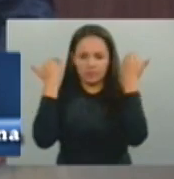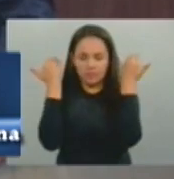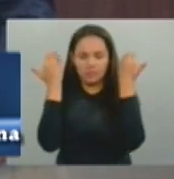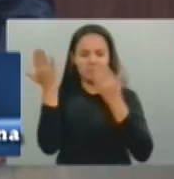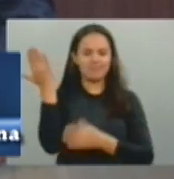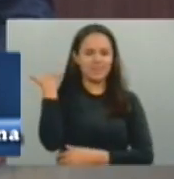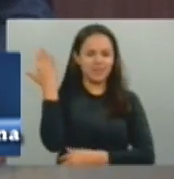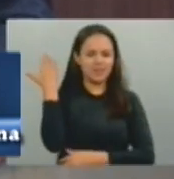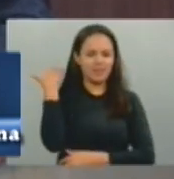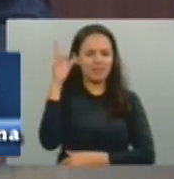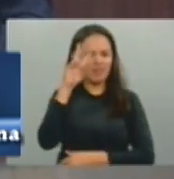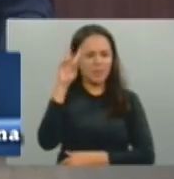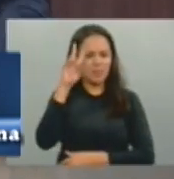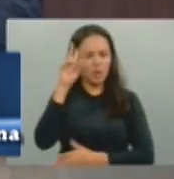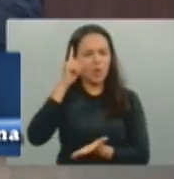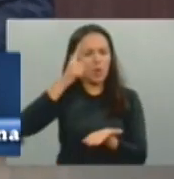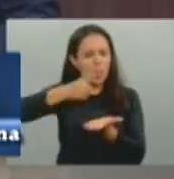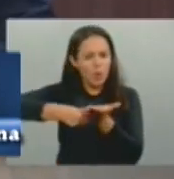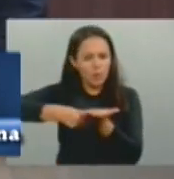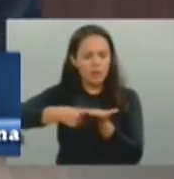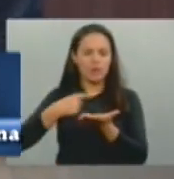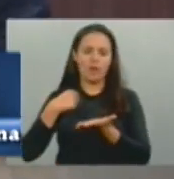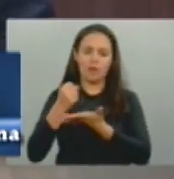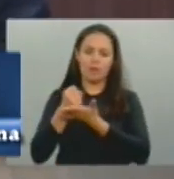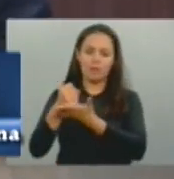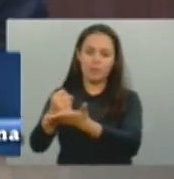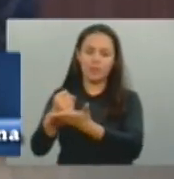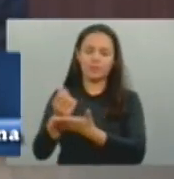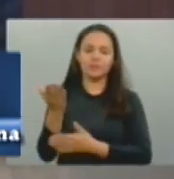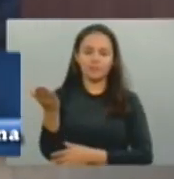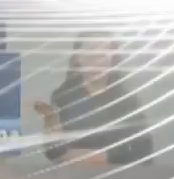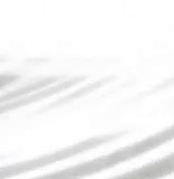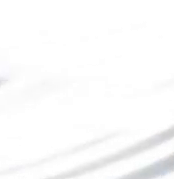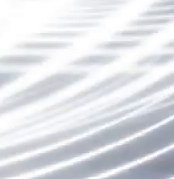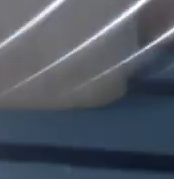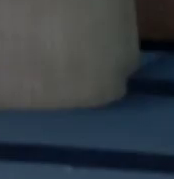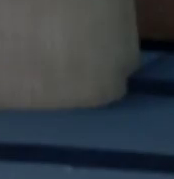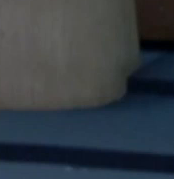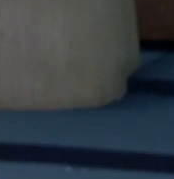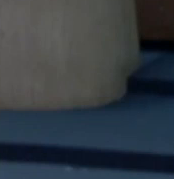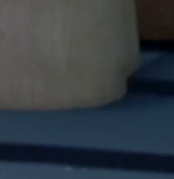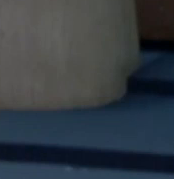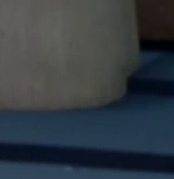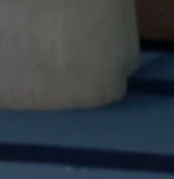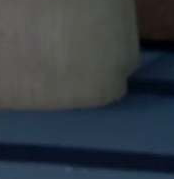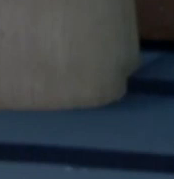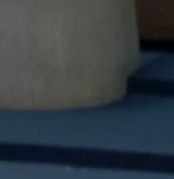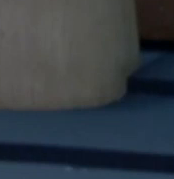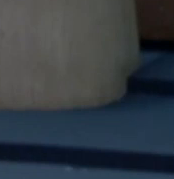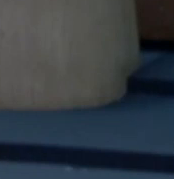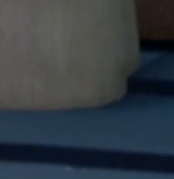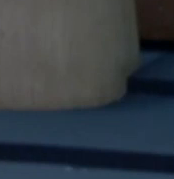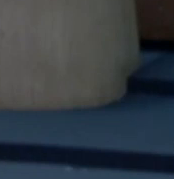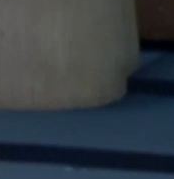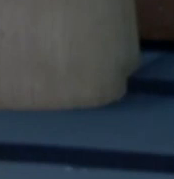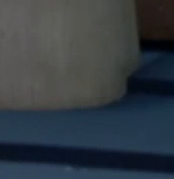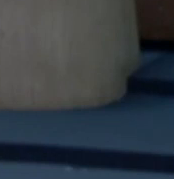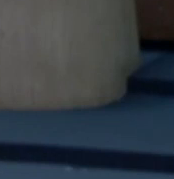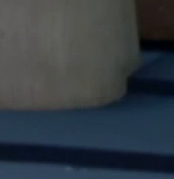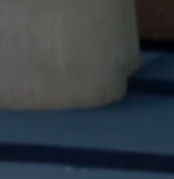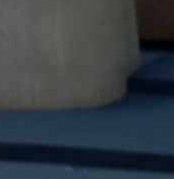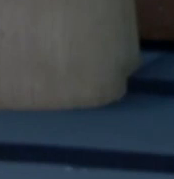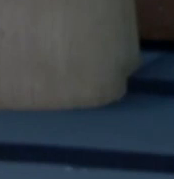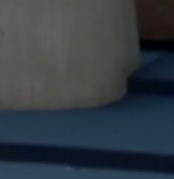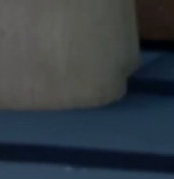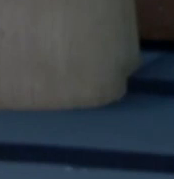atrás, para consolidar o apoio do PMDB ao governo. A seguir, secretário de Recursos Hídricos vem à